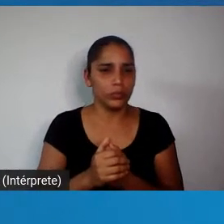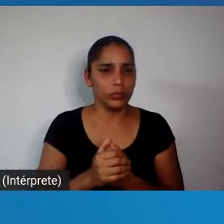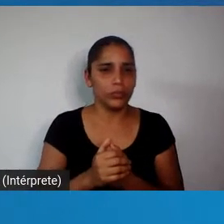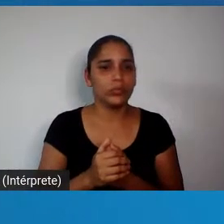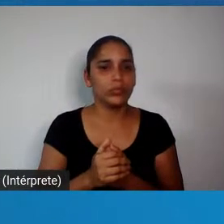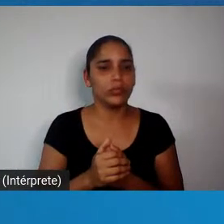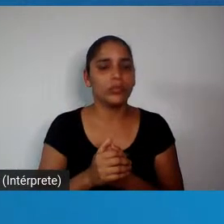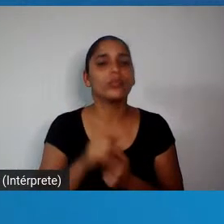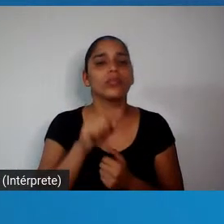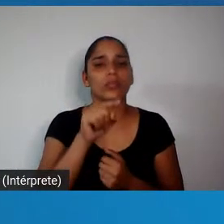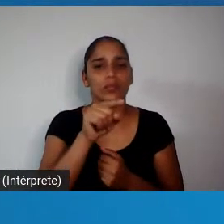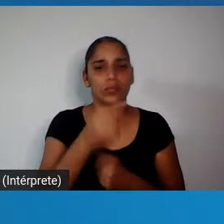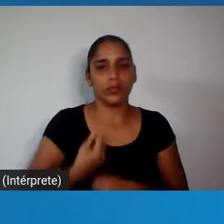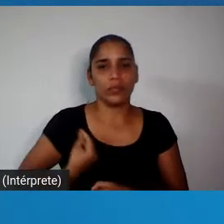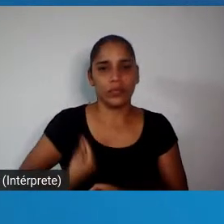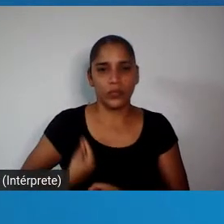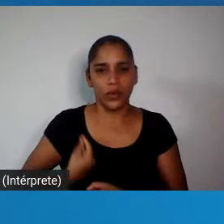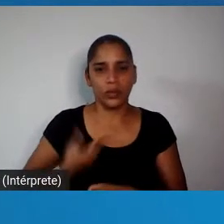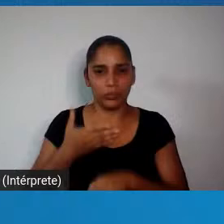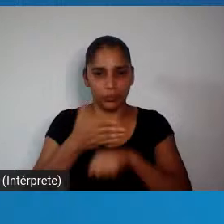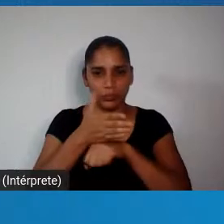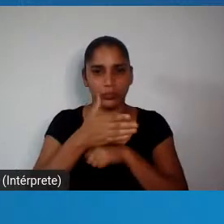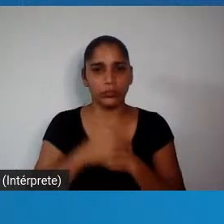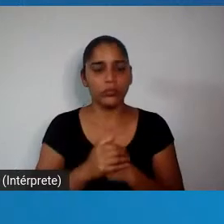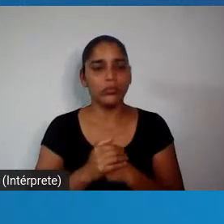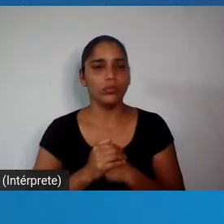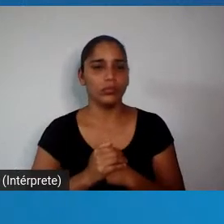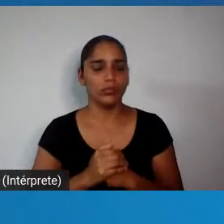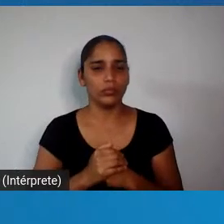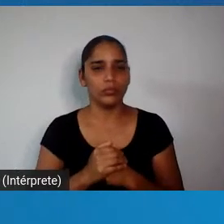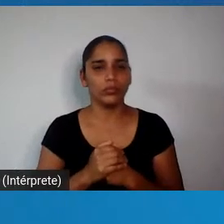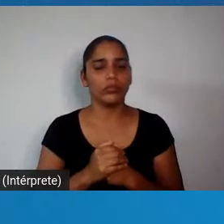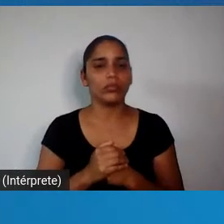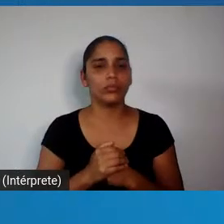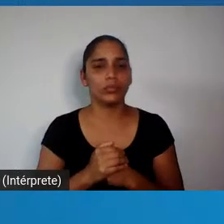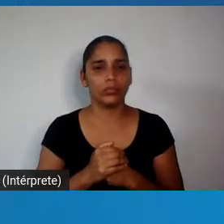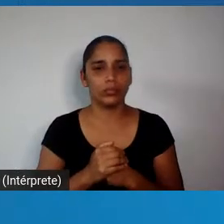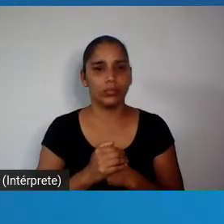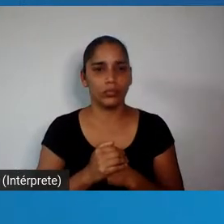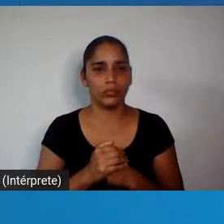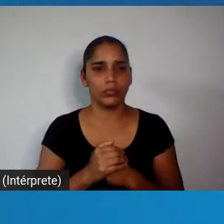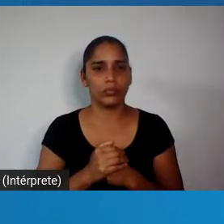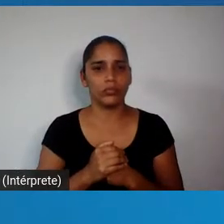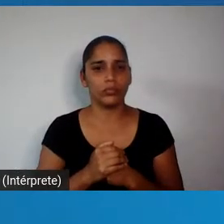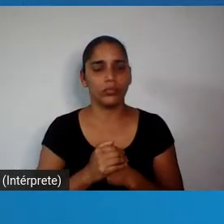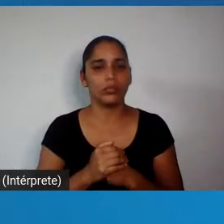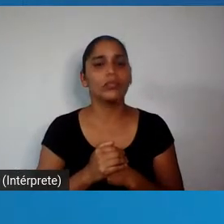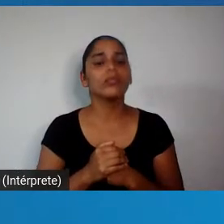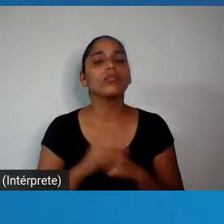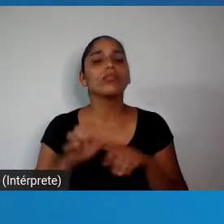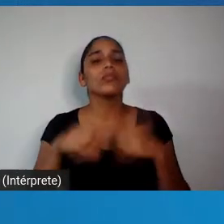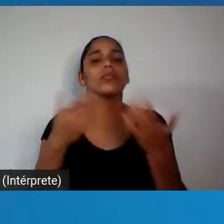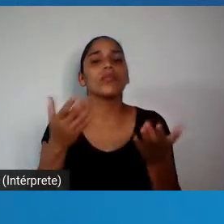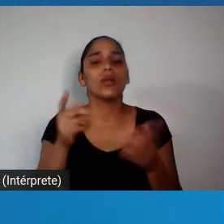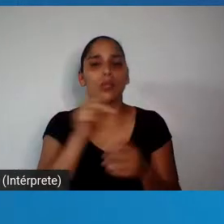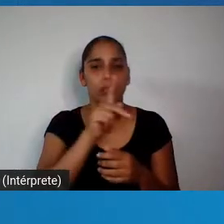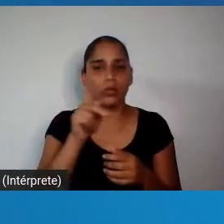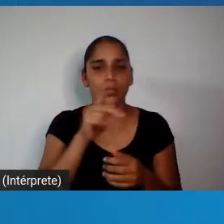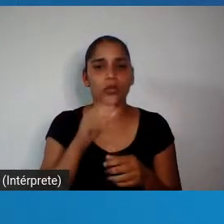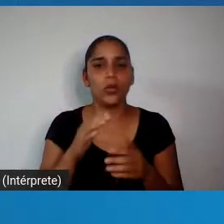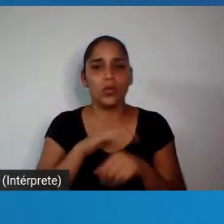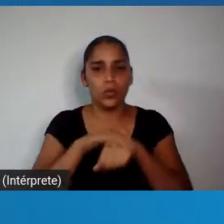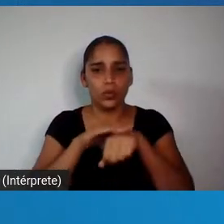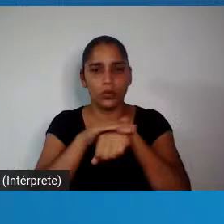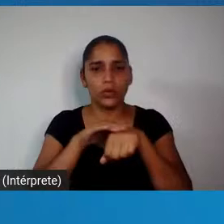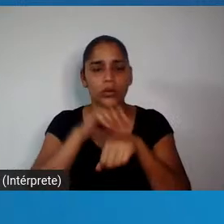o professor Maurício Barreto. Hein, Maurício? Estava aqui conversando, acho